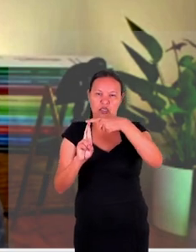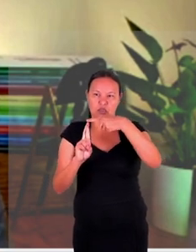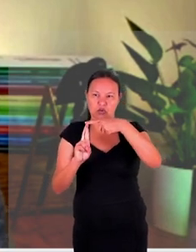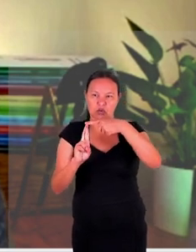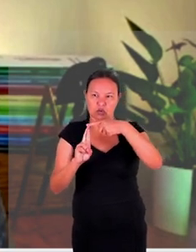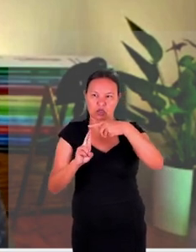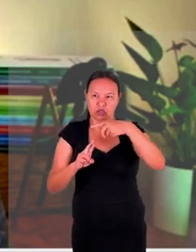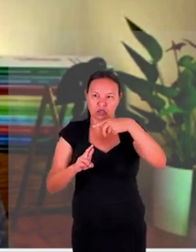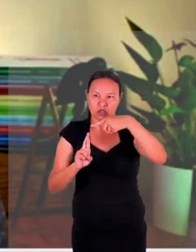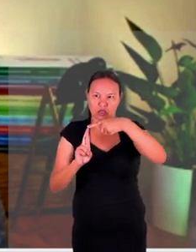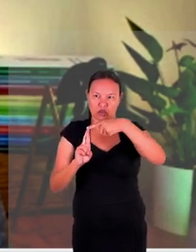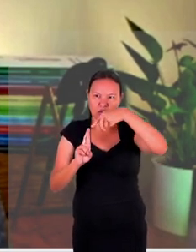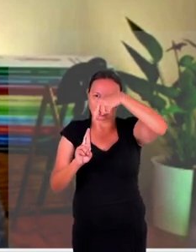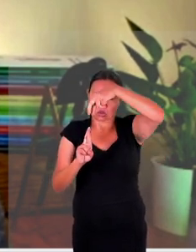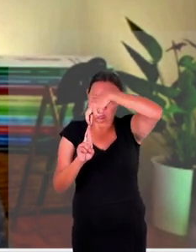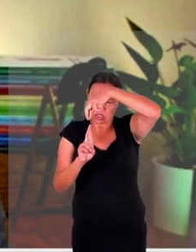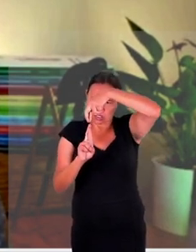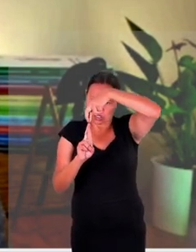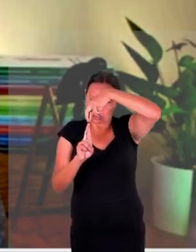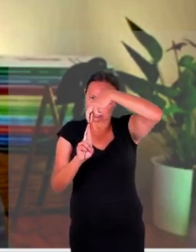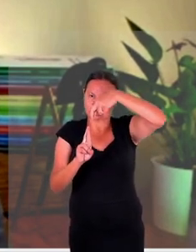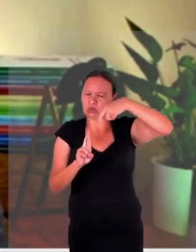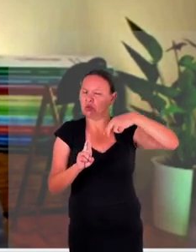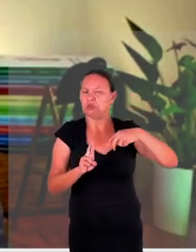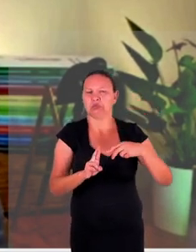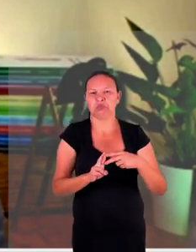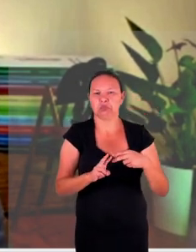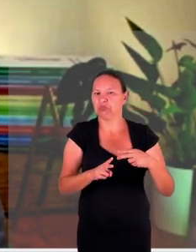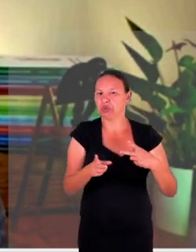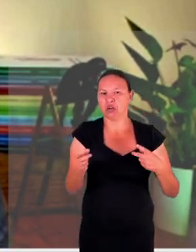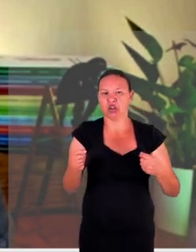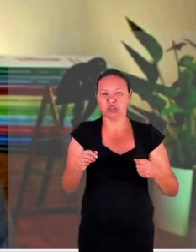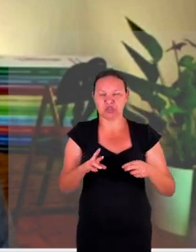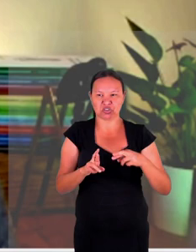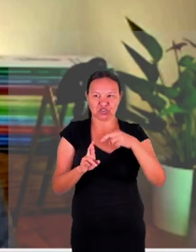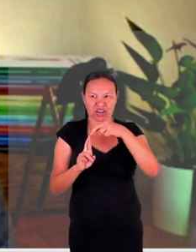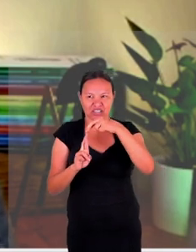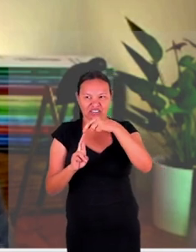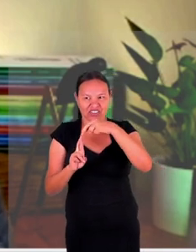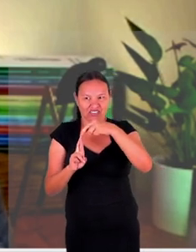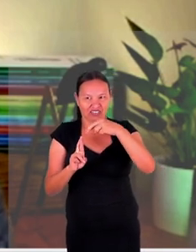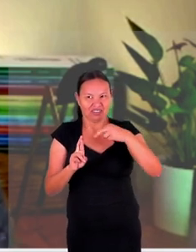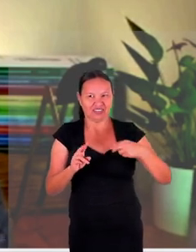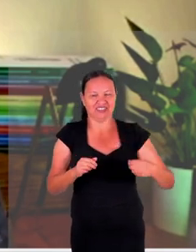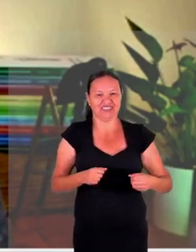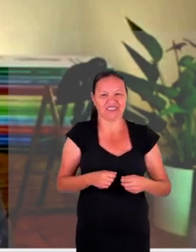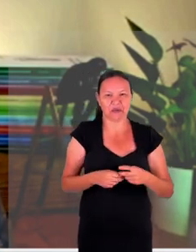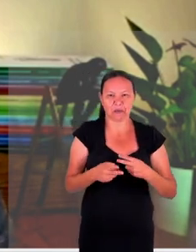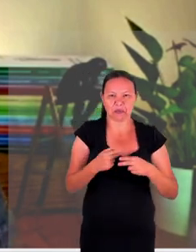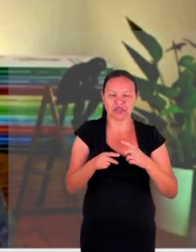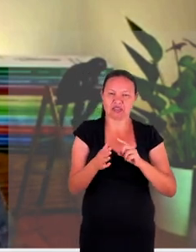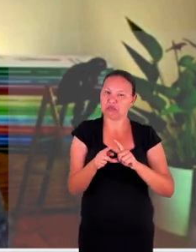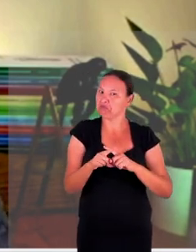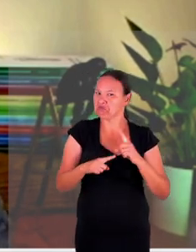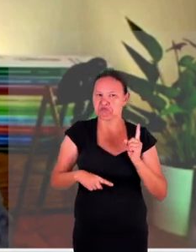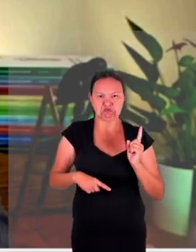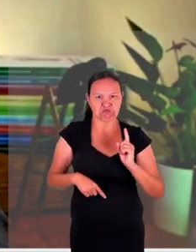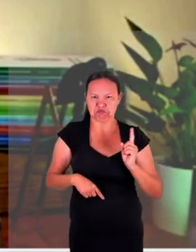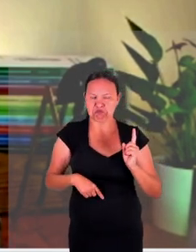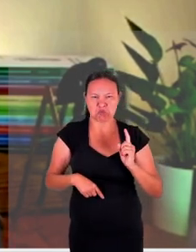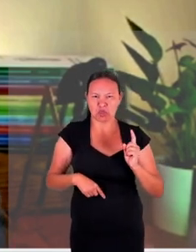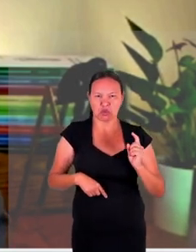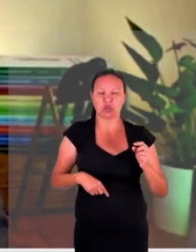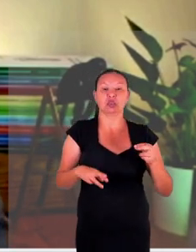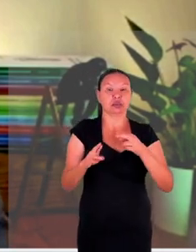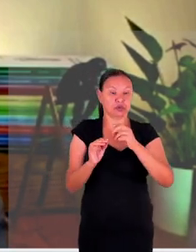portanto é preciso sim fazer um mapeamento de quais são os grupos mais vulneráveis não porque outros serão